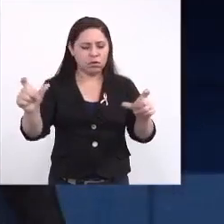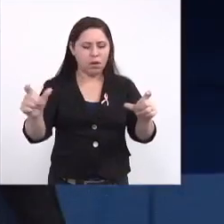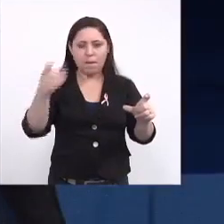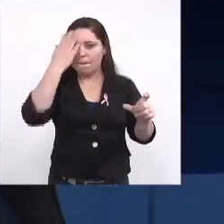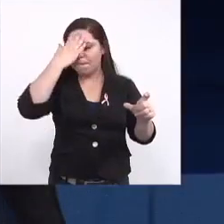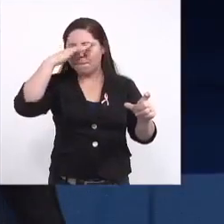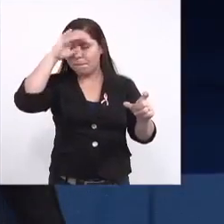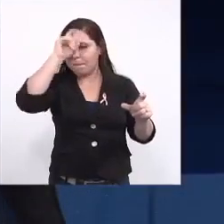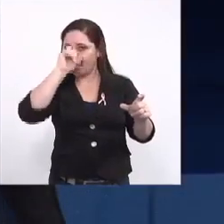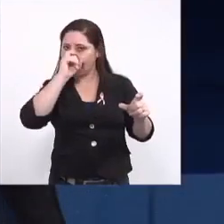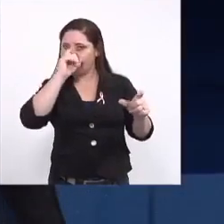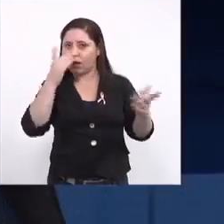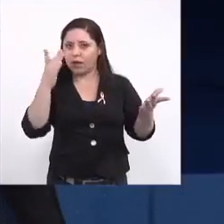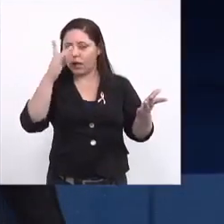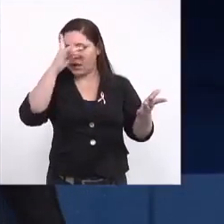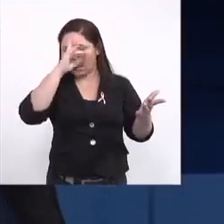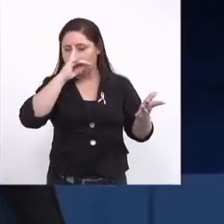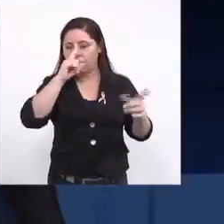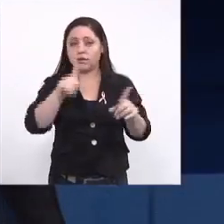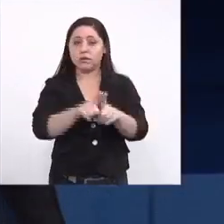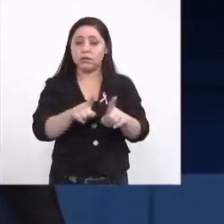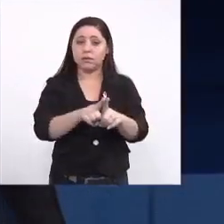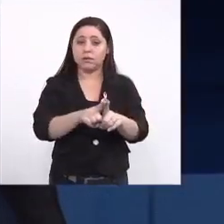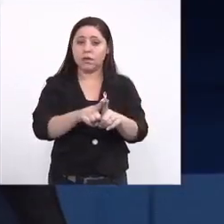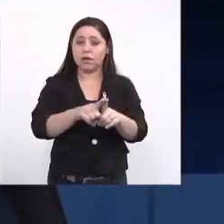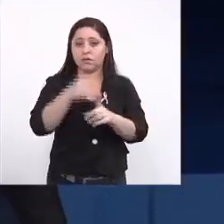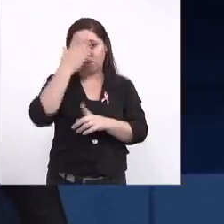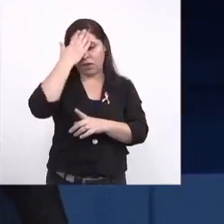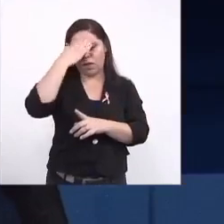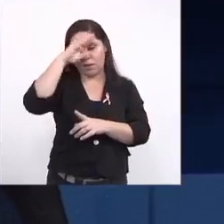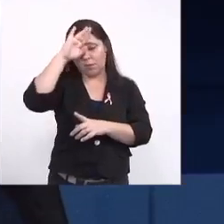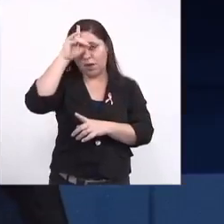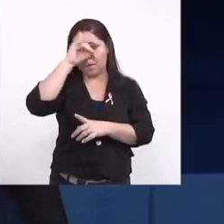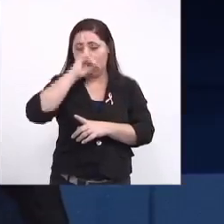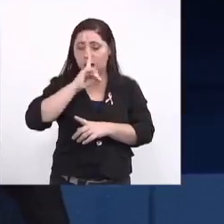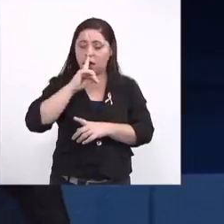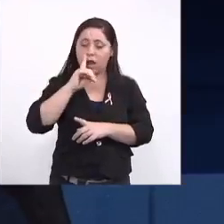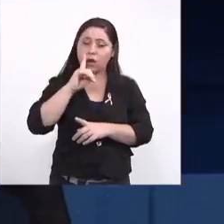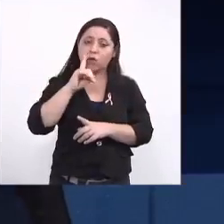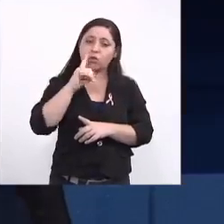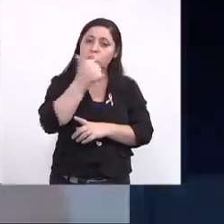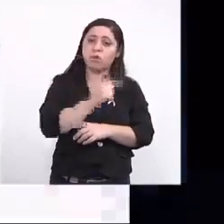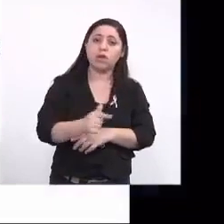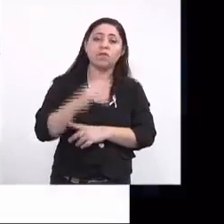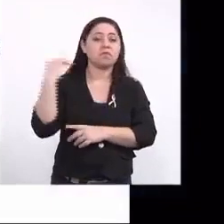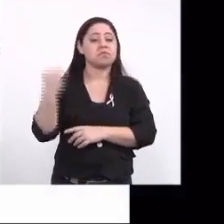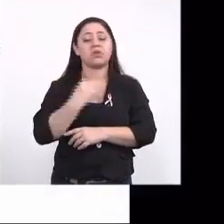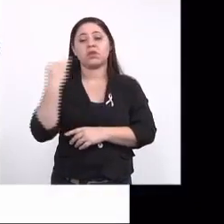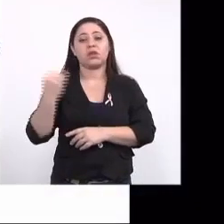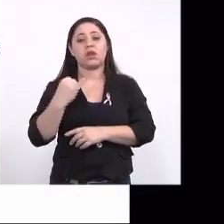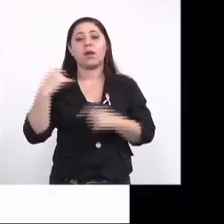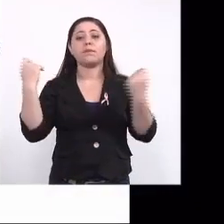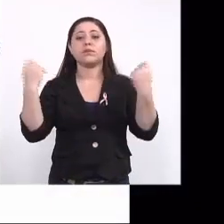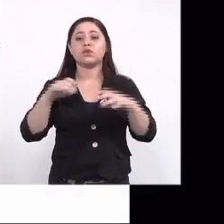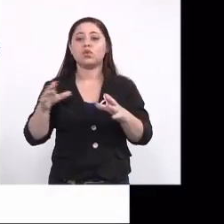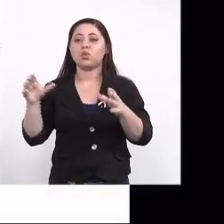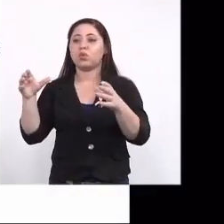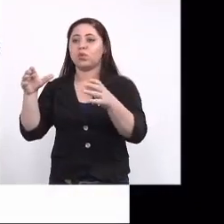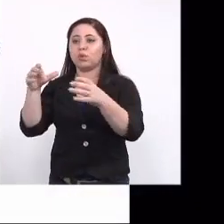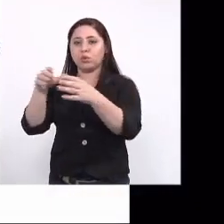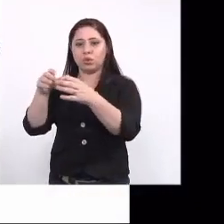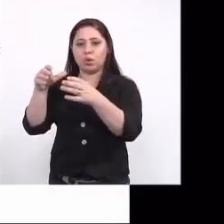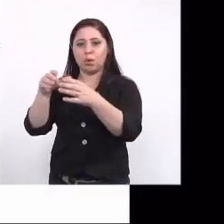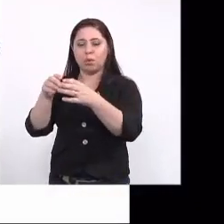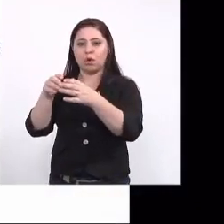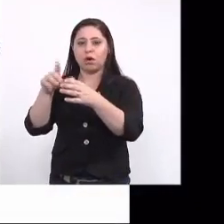amarela. Então, neste caso, a vacina para a febre amarela não teve importância. Então, a gente precisa de um grupo controle,